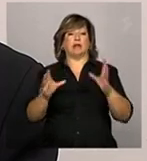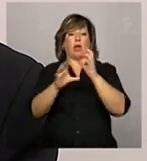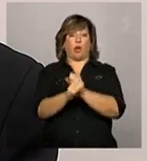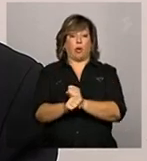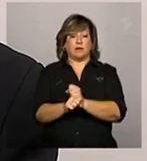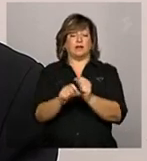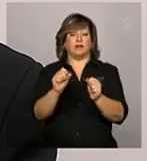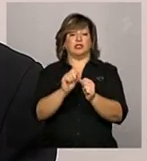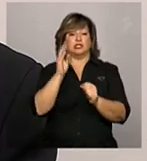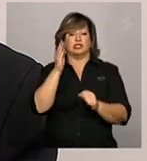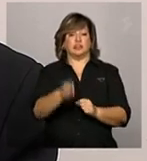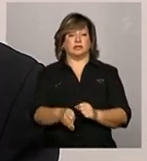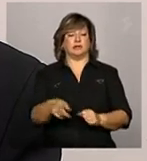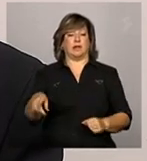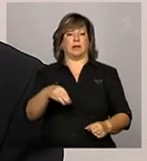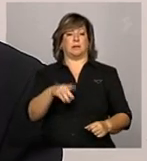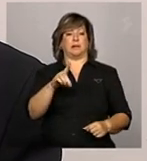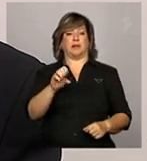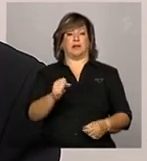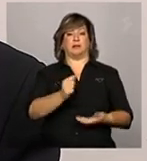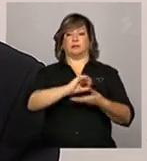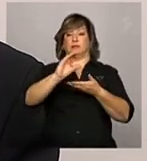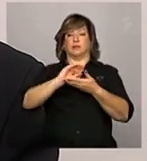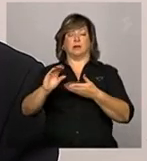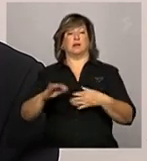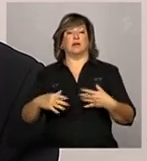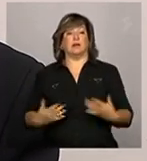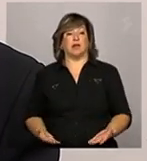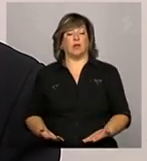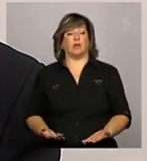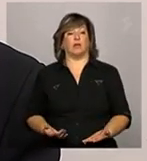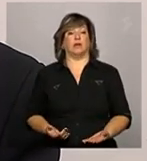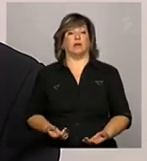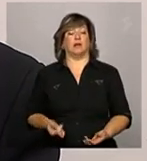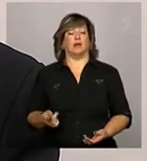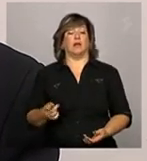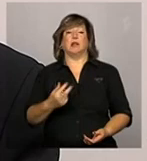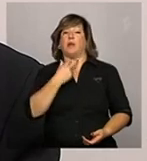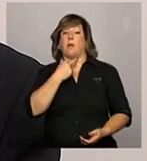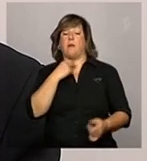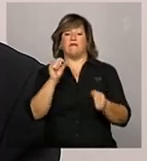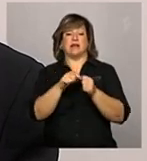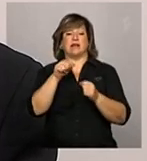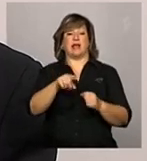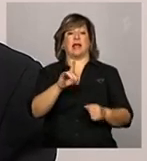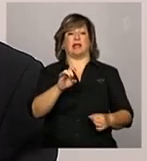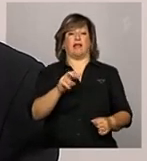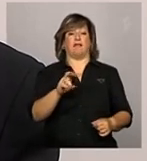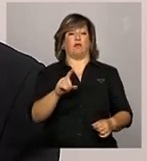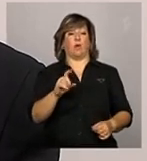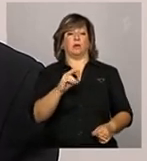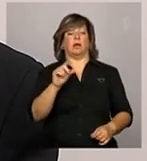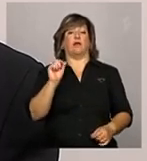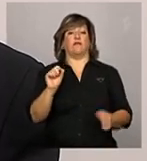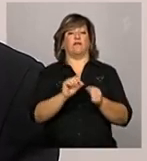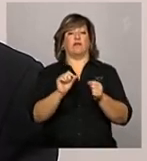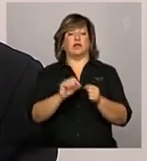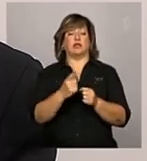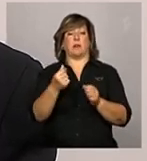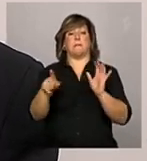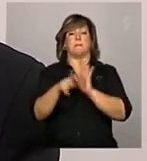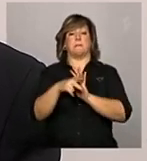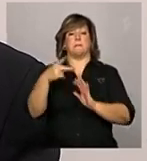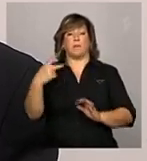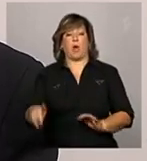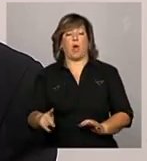repasses do MDS. Ou seja, não deve ser declarado naquele campo devoluções feitas com recursos próprios